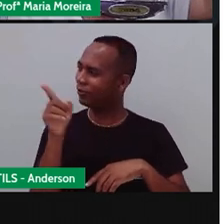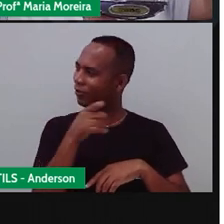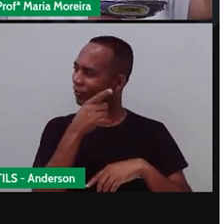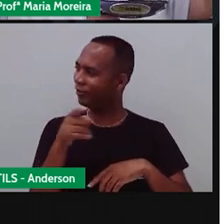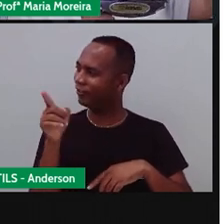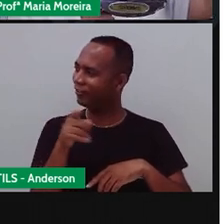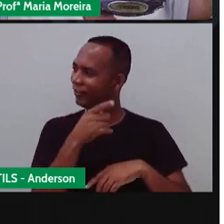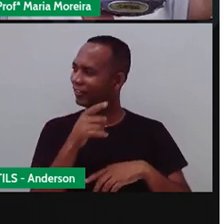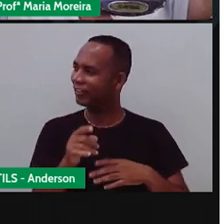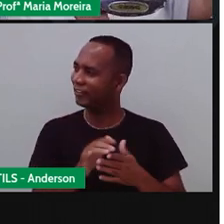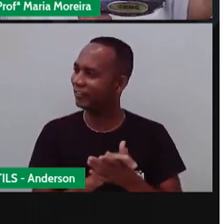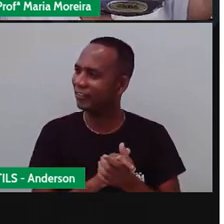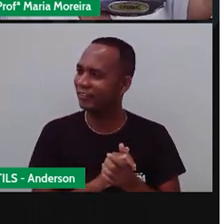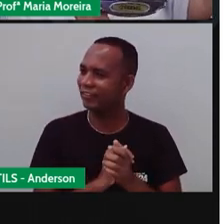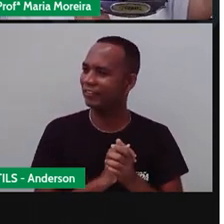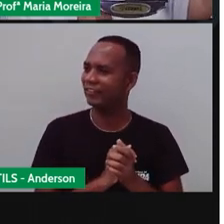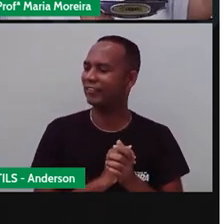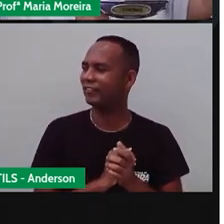É, ó.